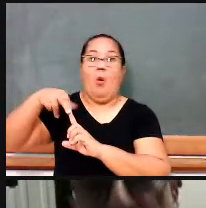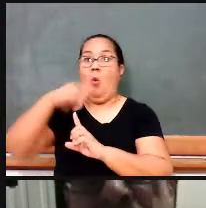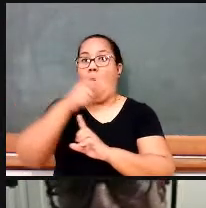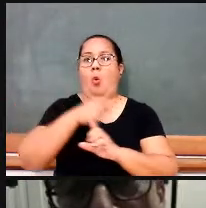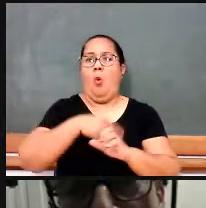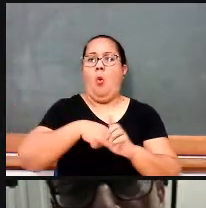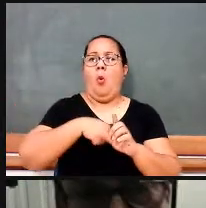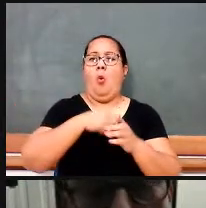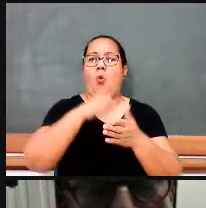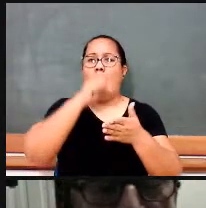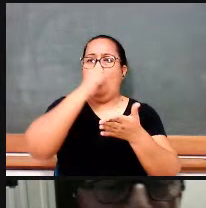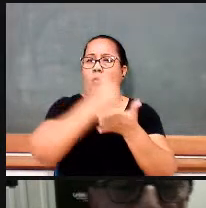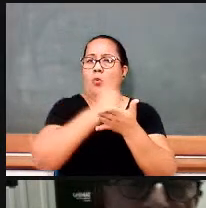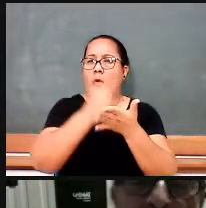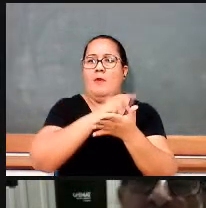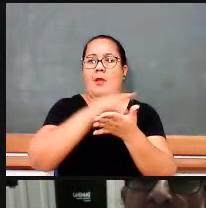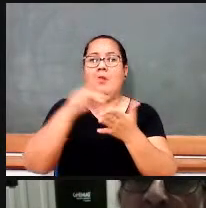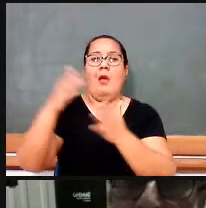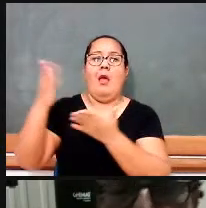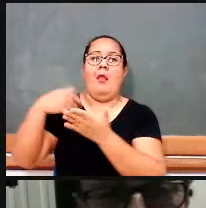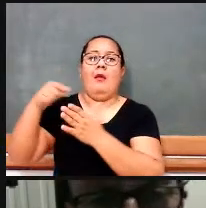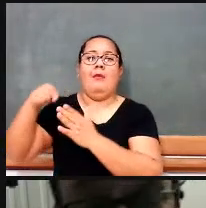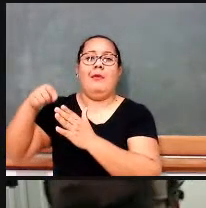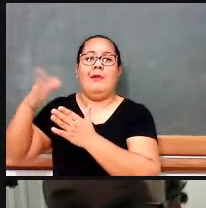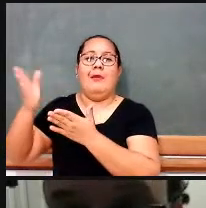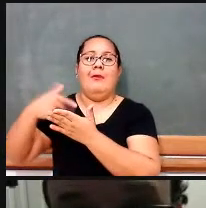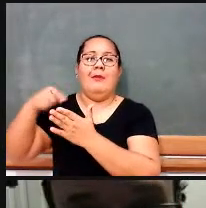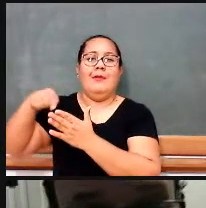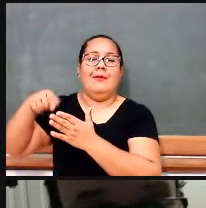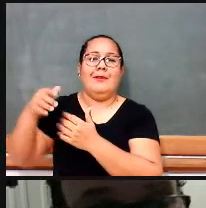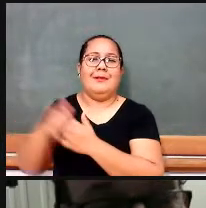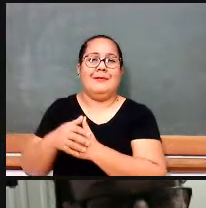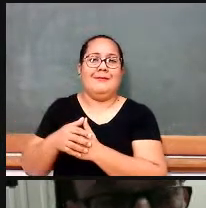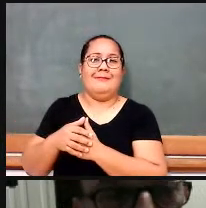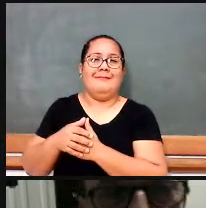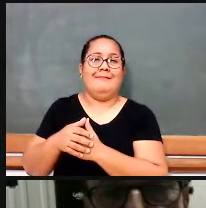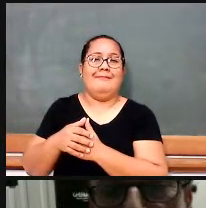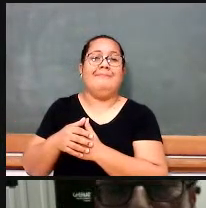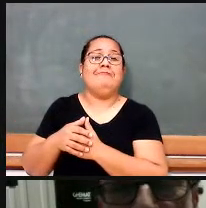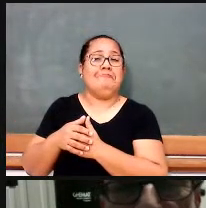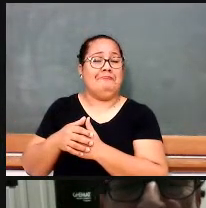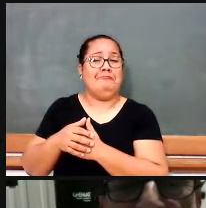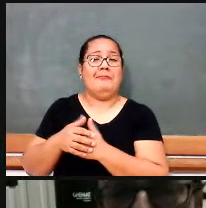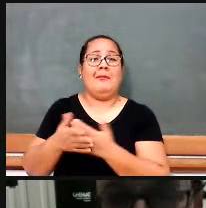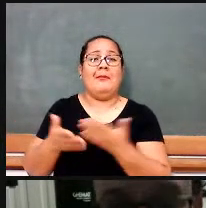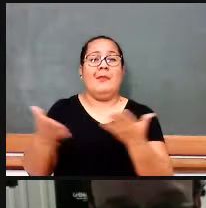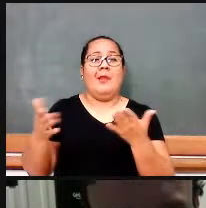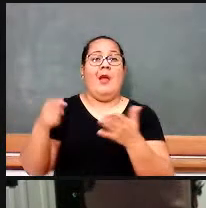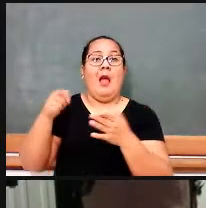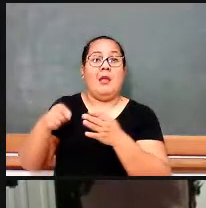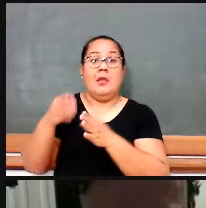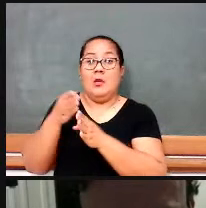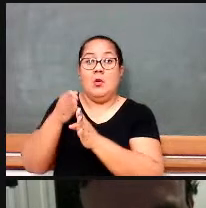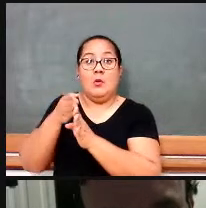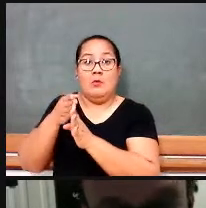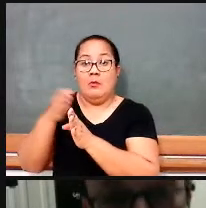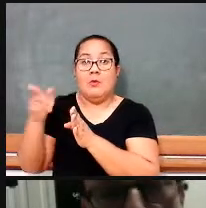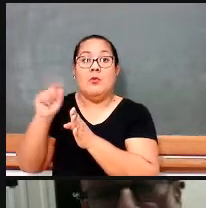eram os livros didáticos. Vamos ver. Bom, nós estamos num tempo que é o tempo da chamada Guerra Fria, né?